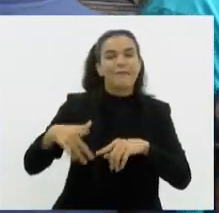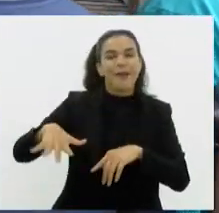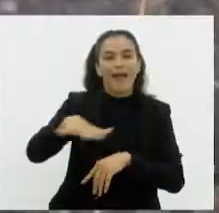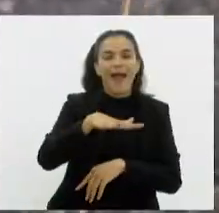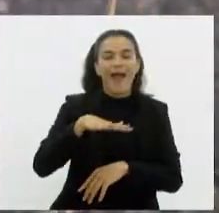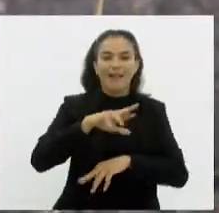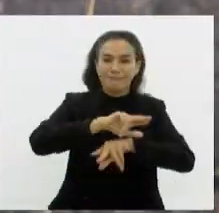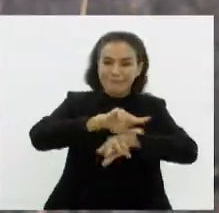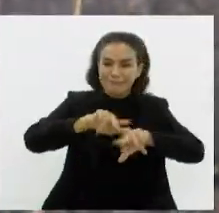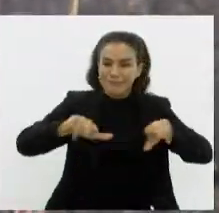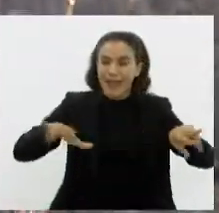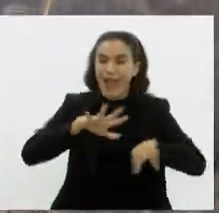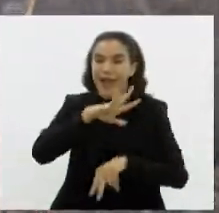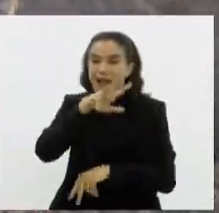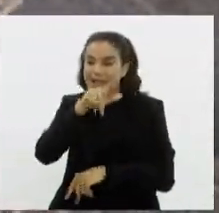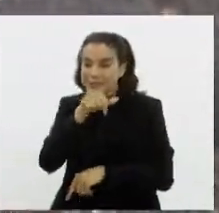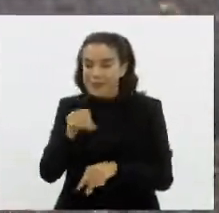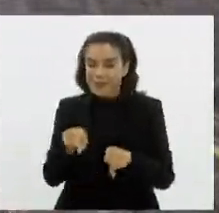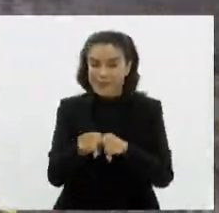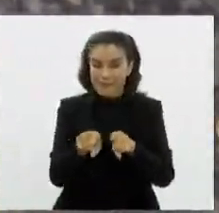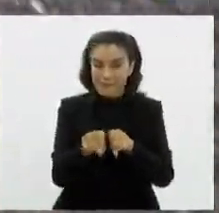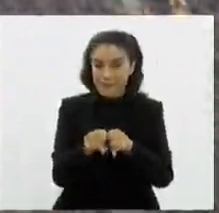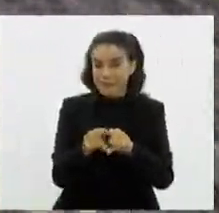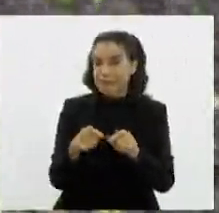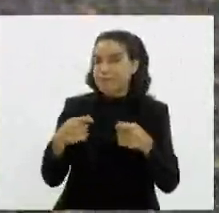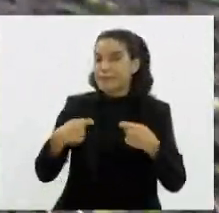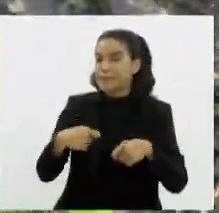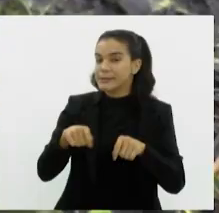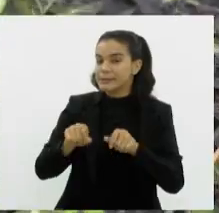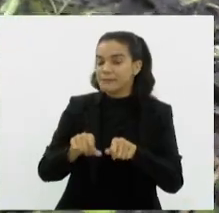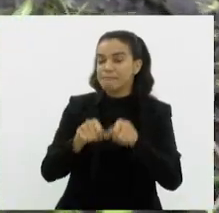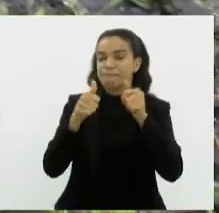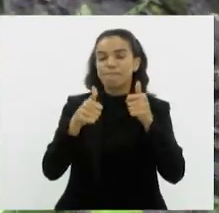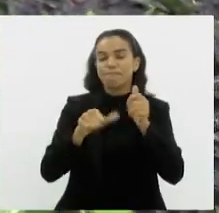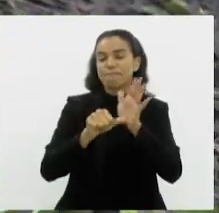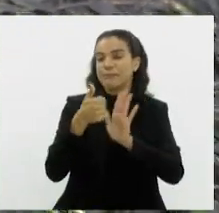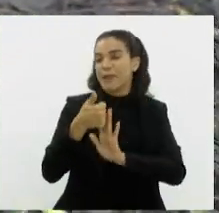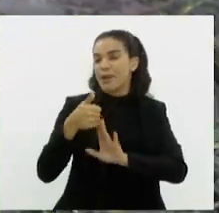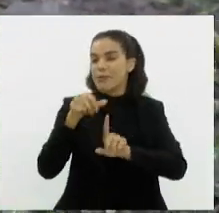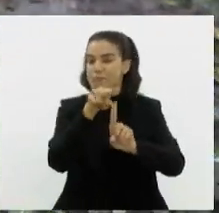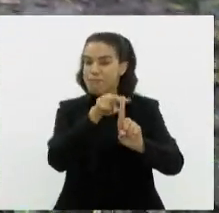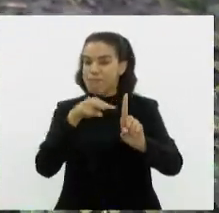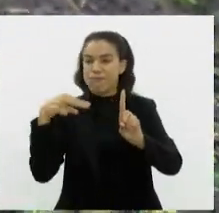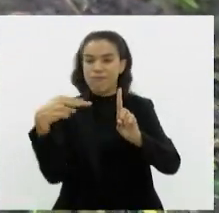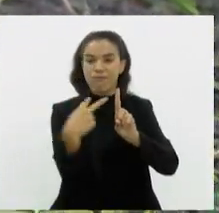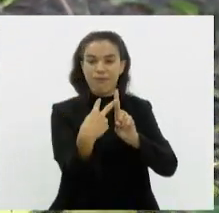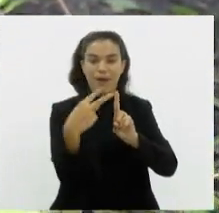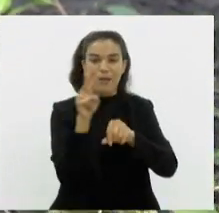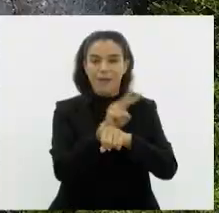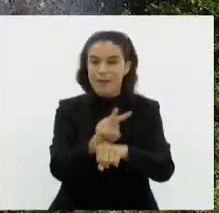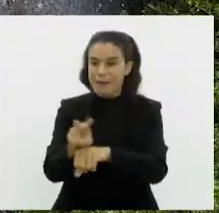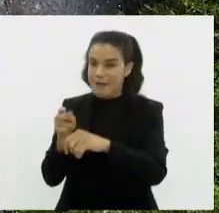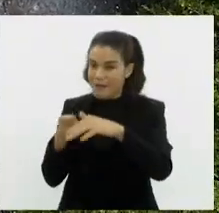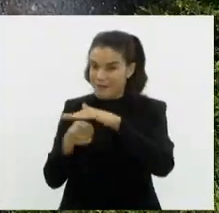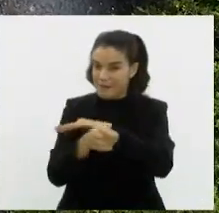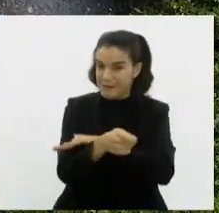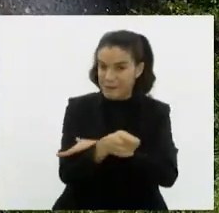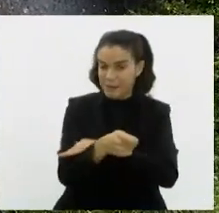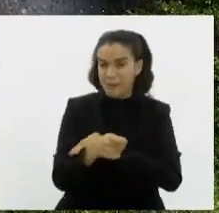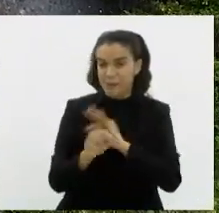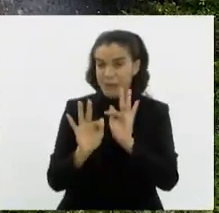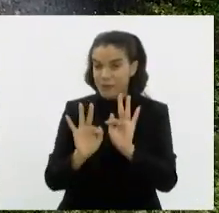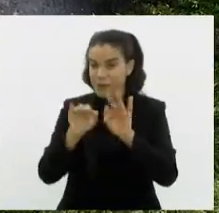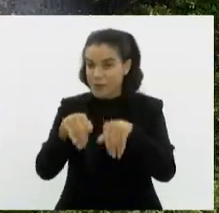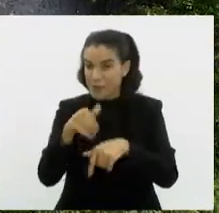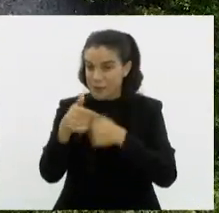espécies e animais nativos, desde que se tenha um olhar cuidadoso para o meio ambiente e investimento. Ao término do